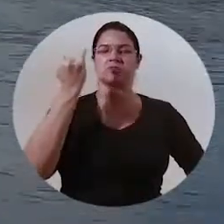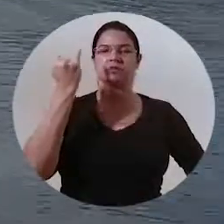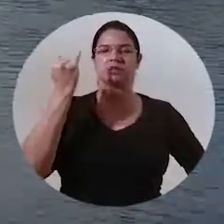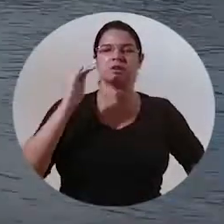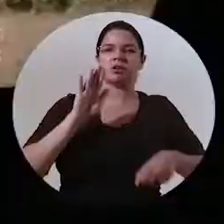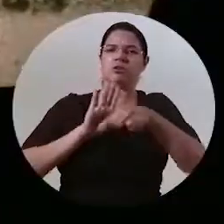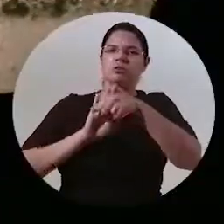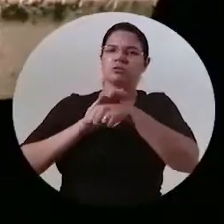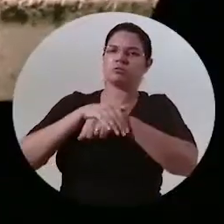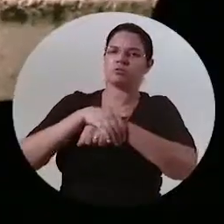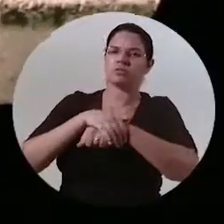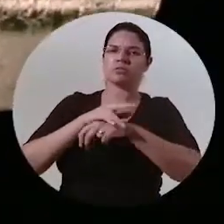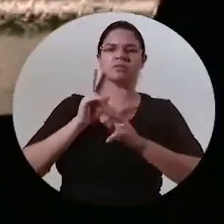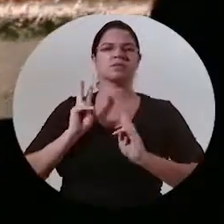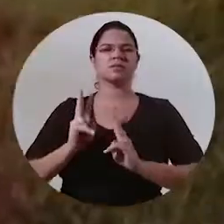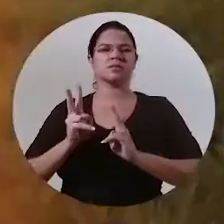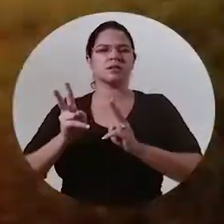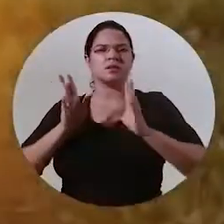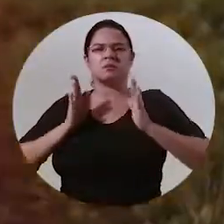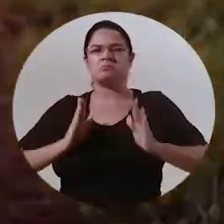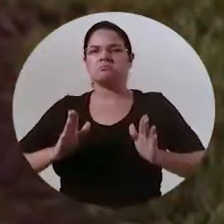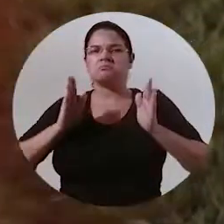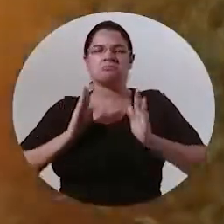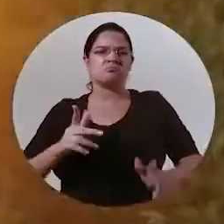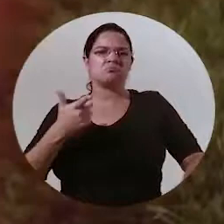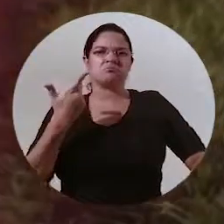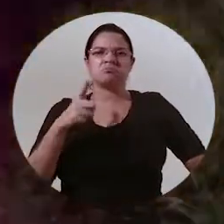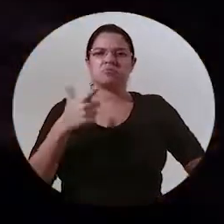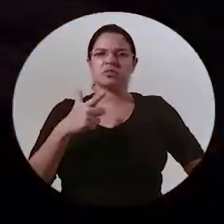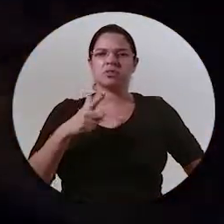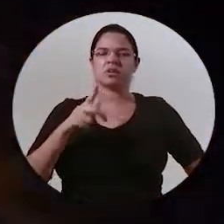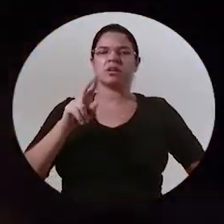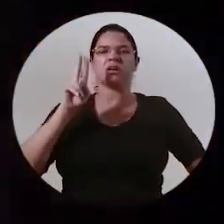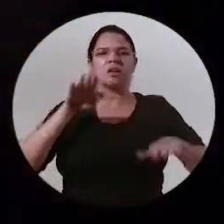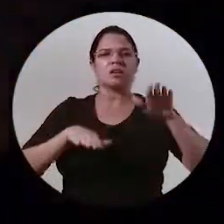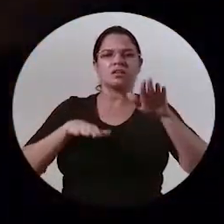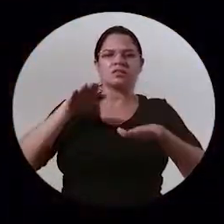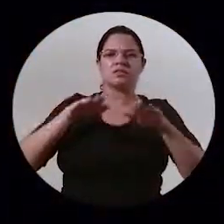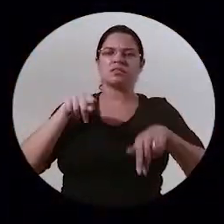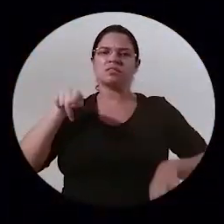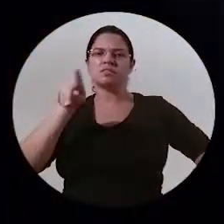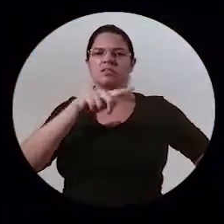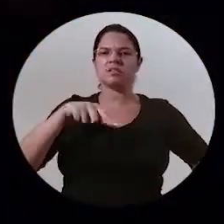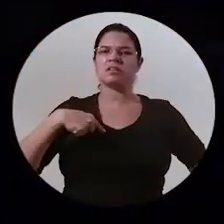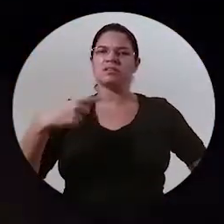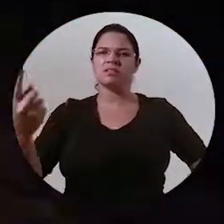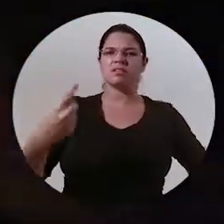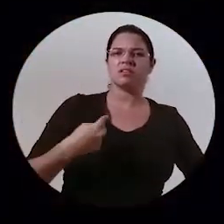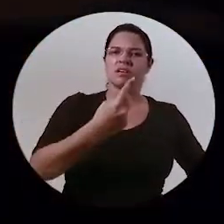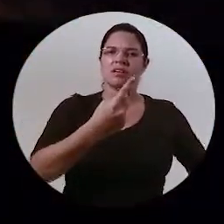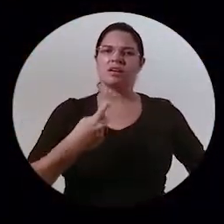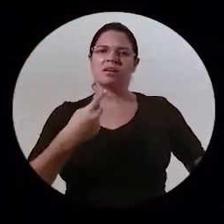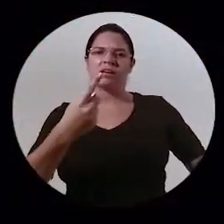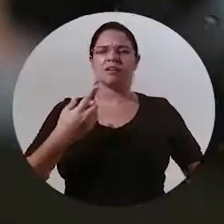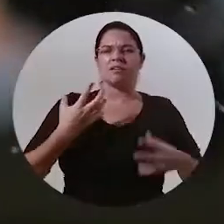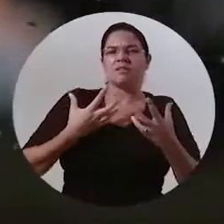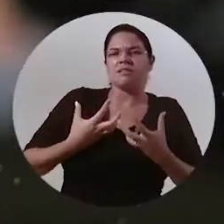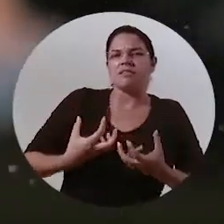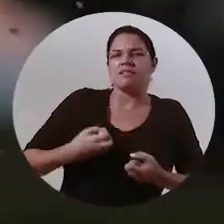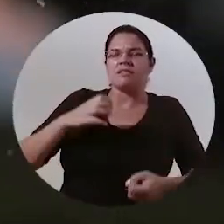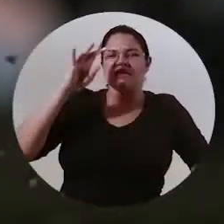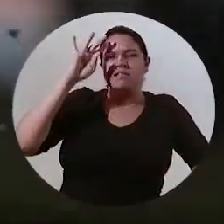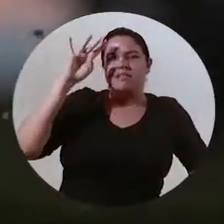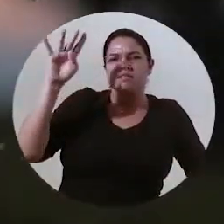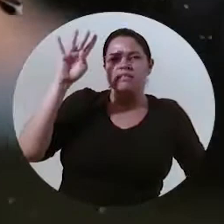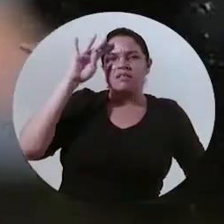importa A noite nem sempre traz o descanso Às vezes é o balanço desse espetáculo do ir e vir que